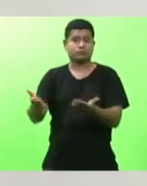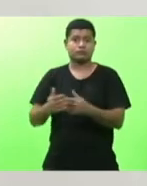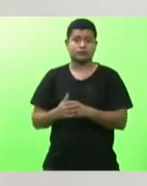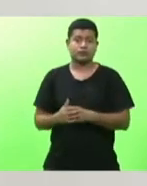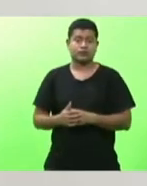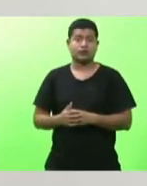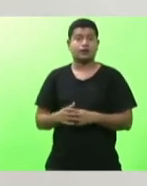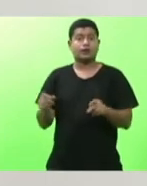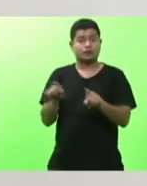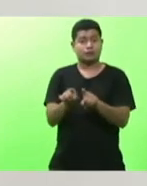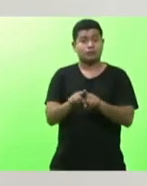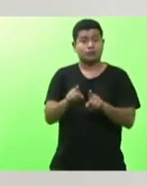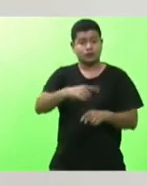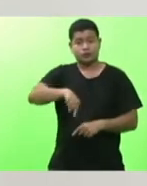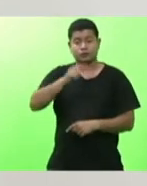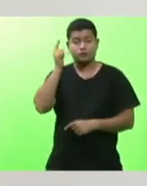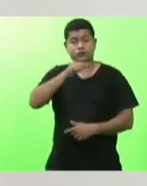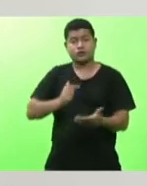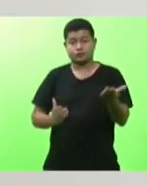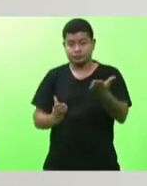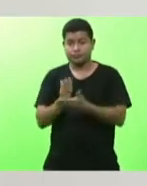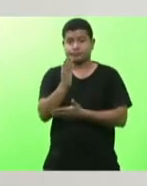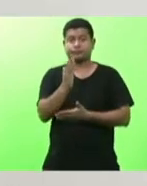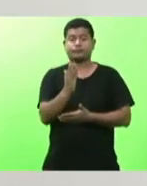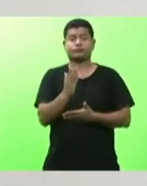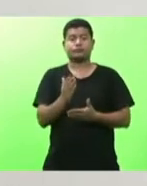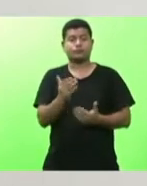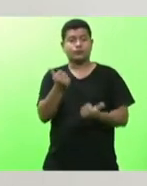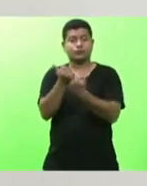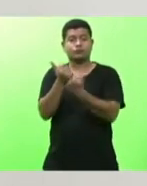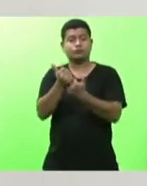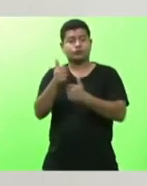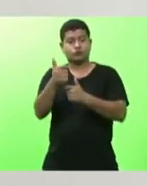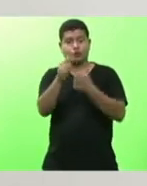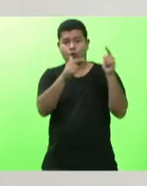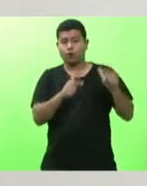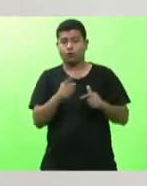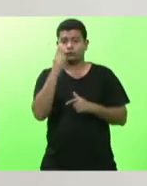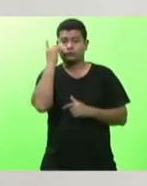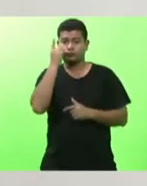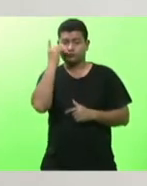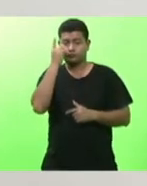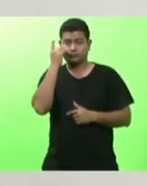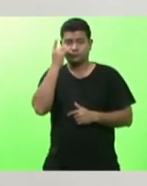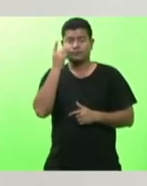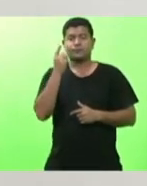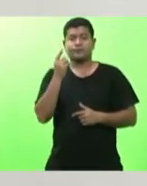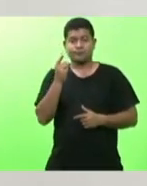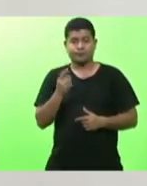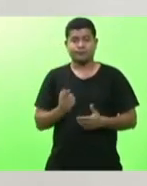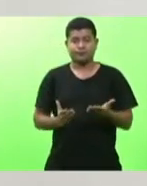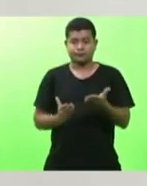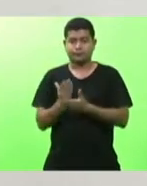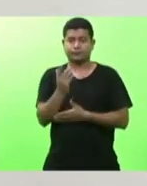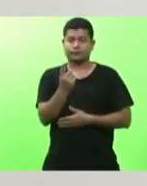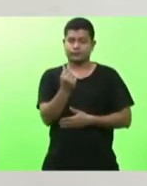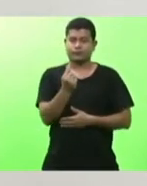êxito aqui nesta casa com apoio dos demais parlamentares aprovando esses recursos